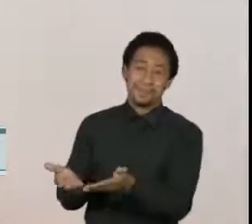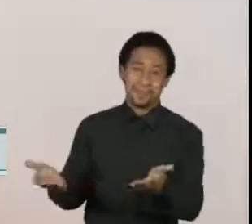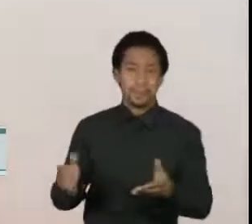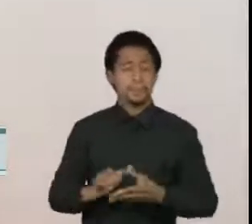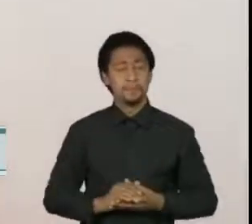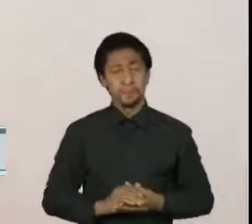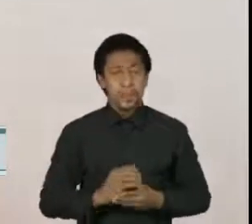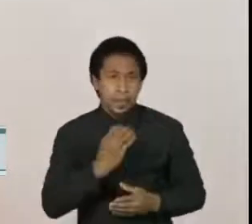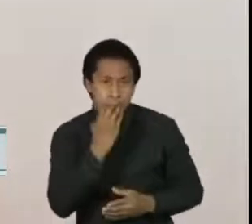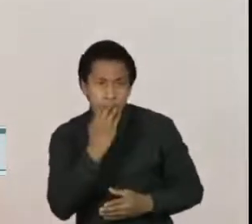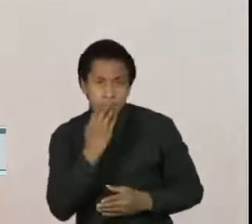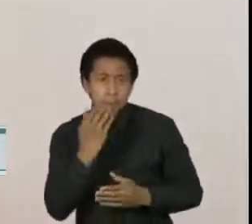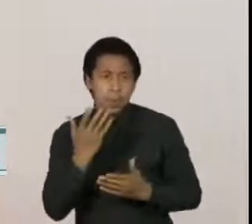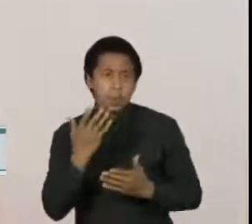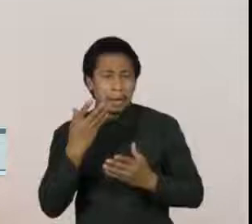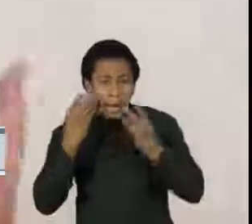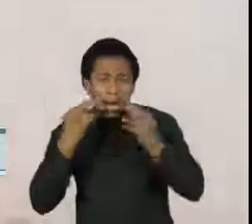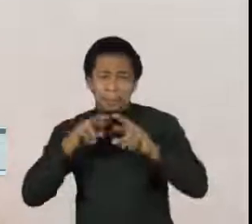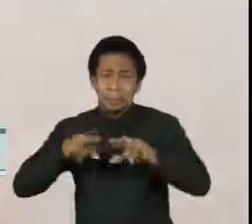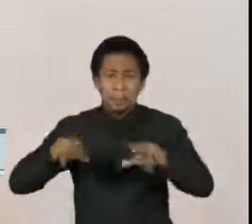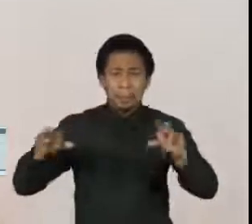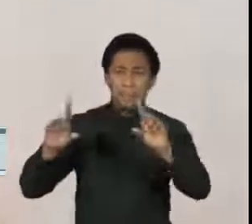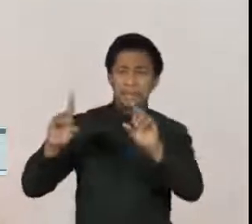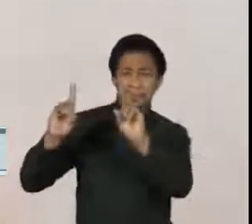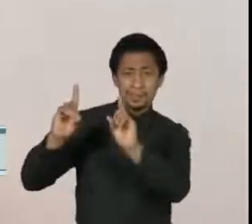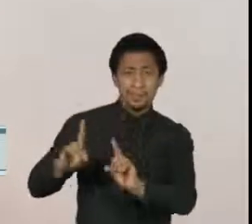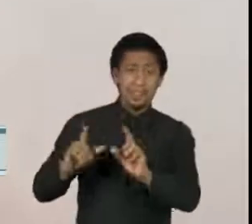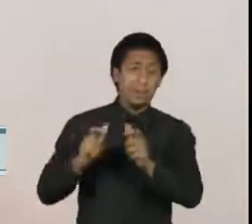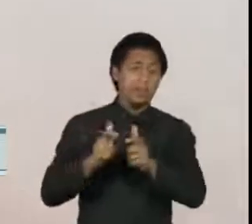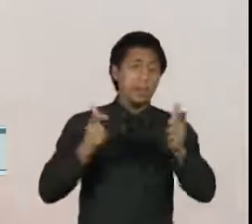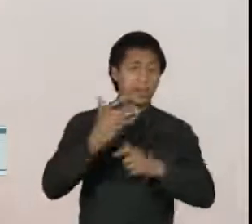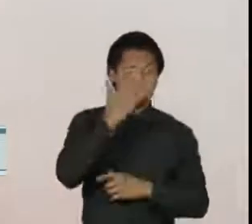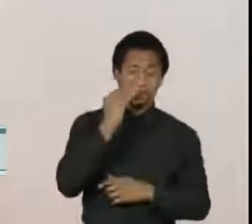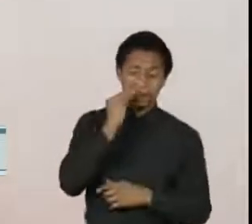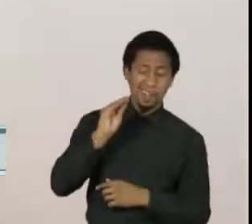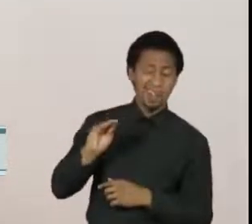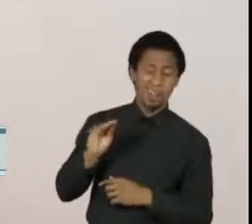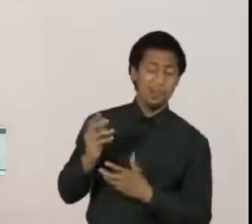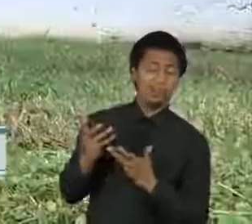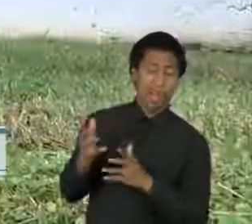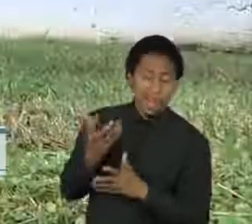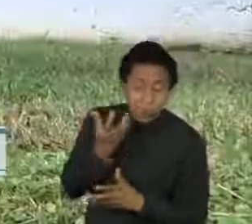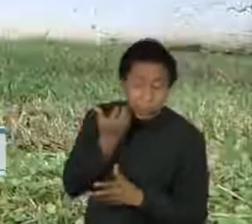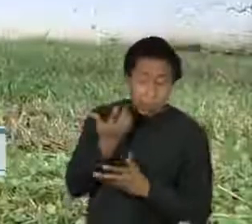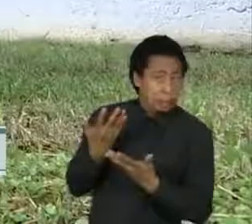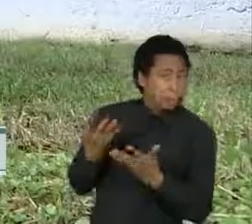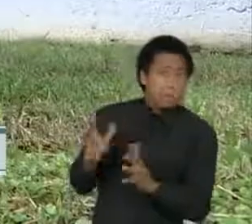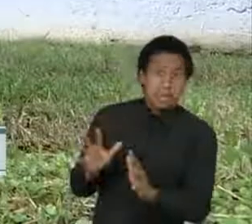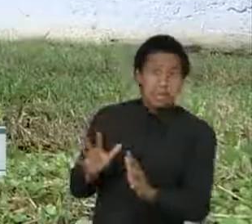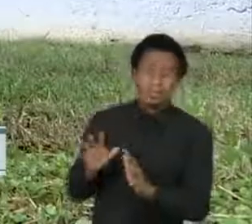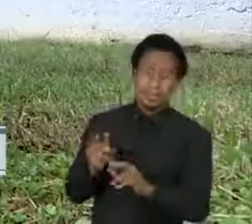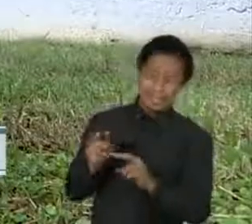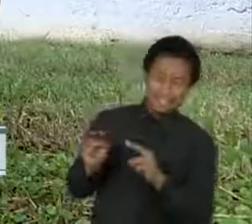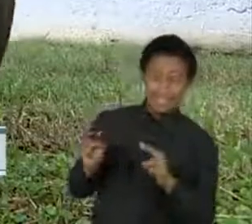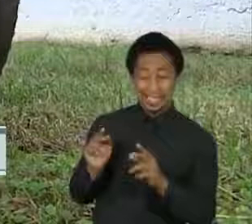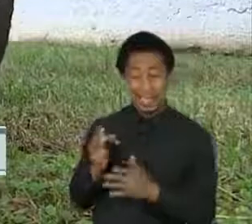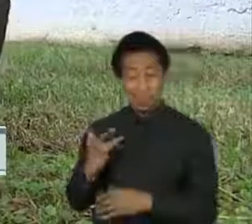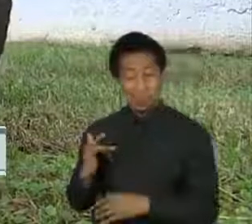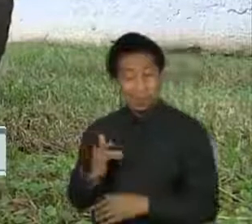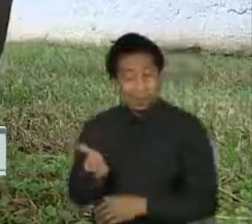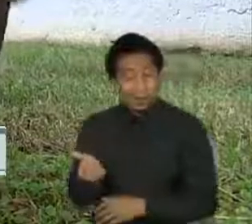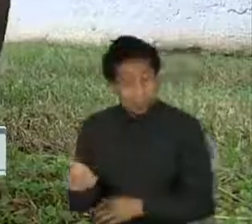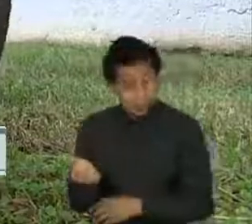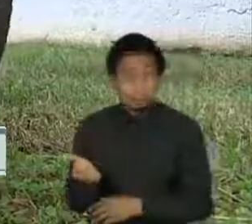não olham como um animal legal e bacana para ser adotado, e sim num olhar como o coitado.